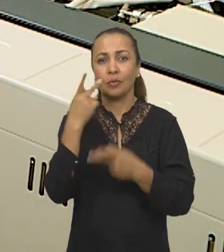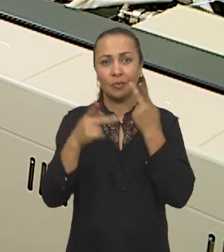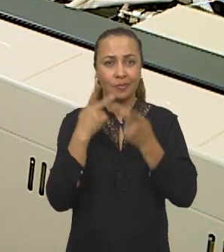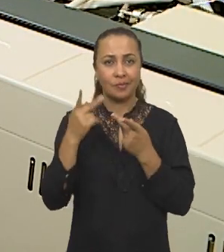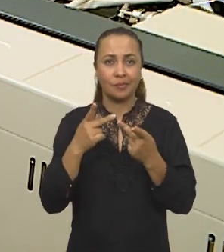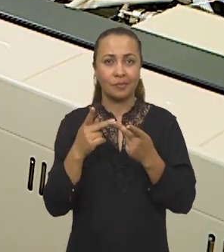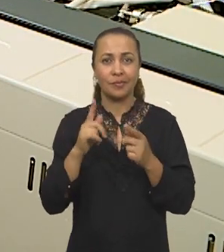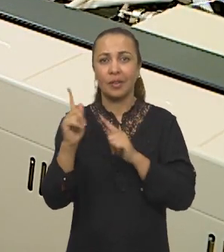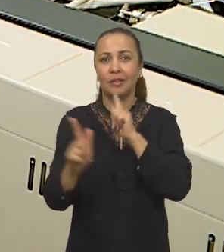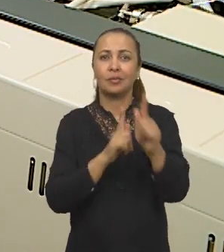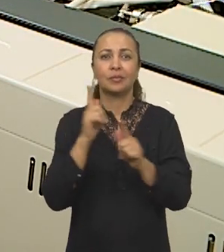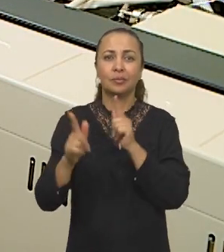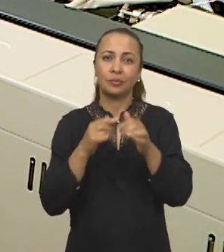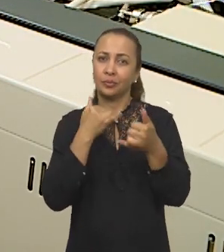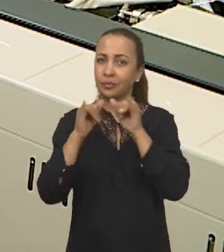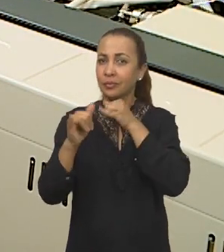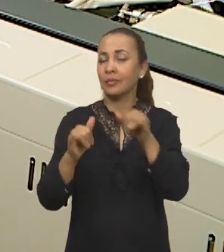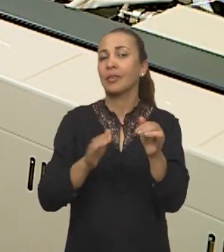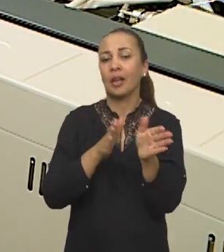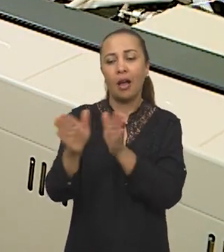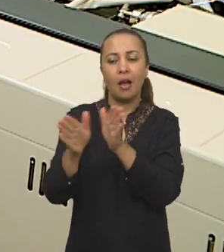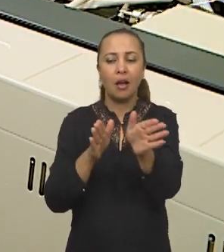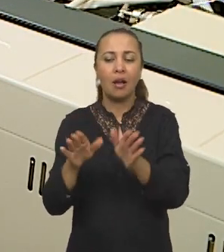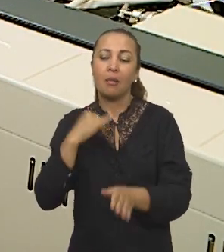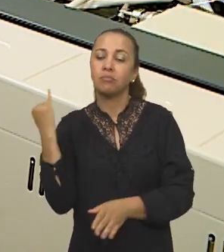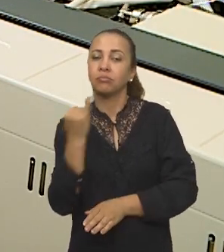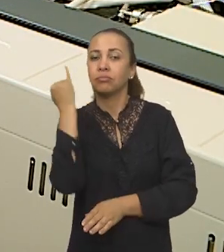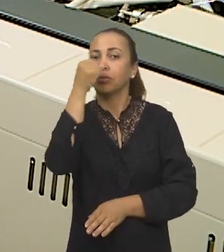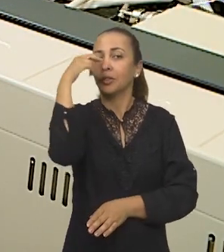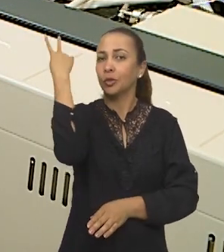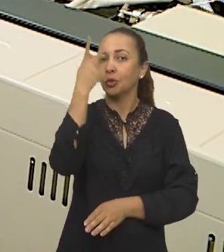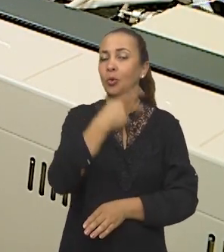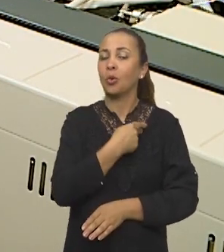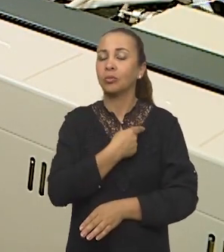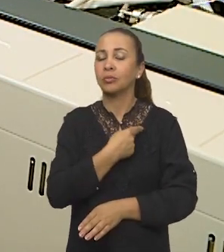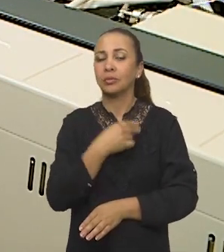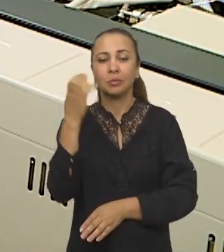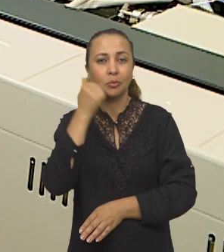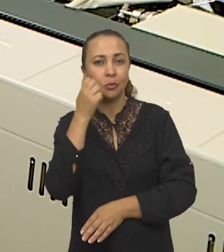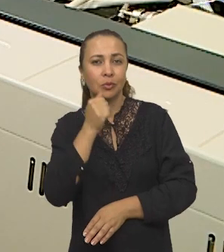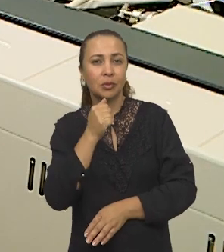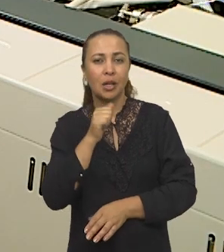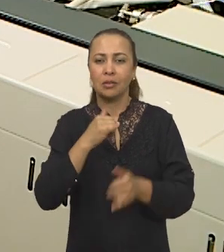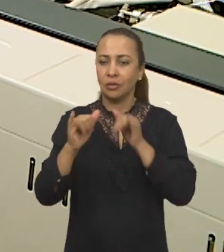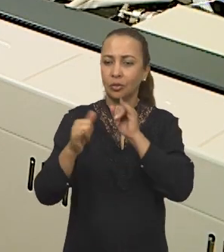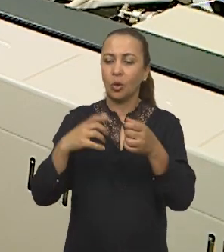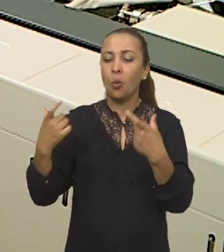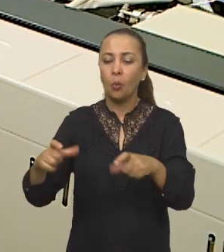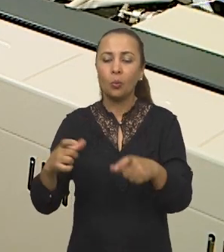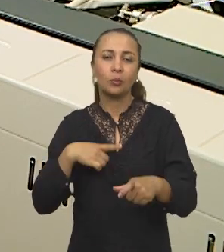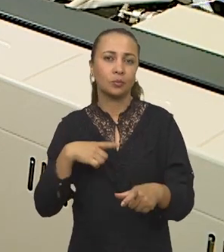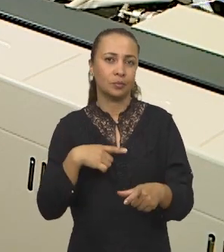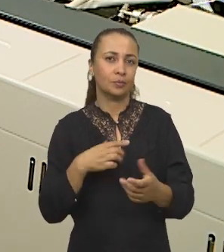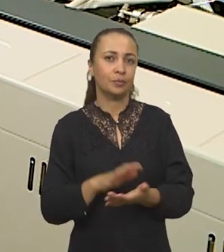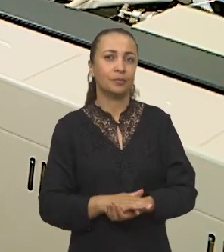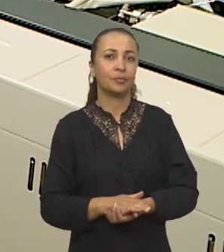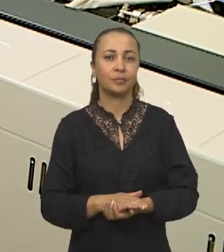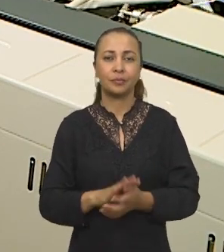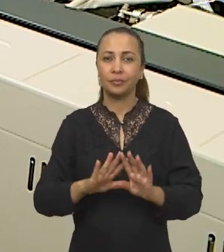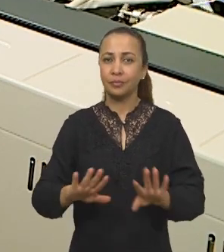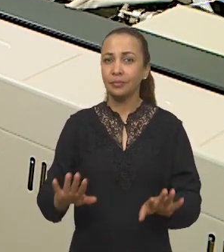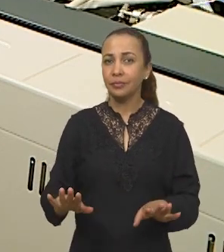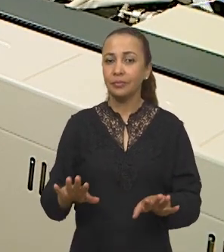de geração de energia distribuída. Então, é muito importante a gente aproveitar as fontes energéticas no local onde ela está disponível.